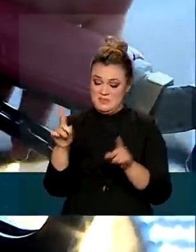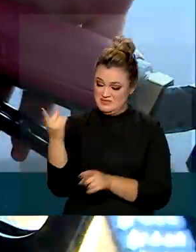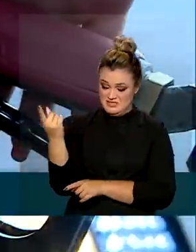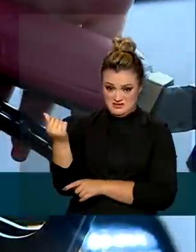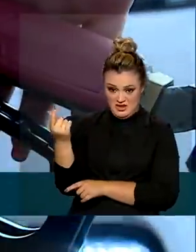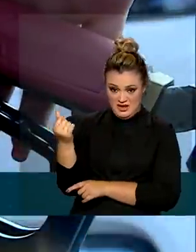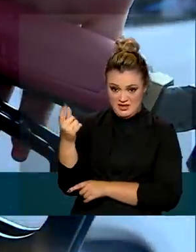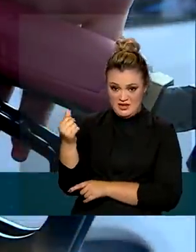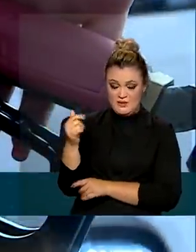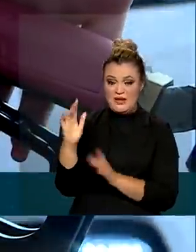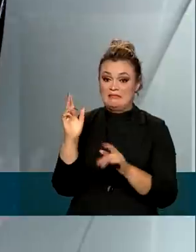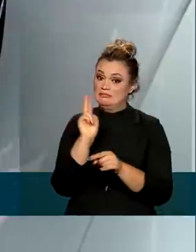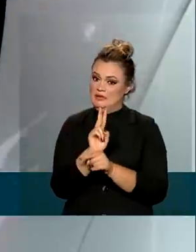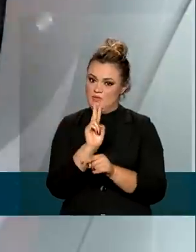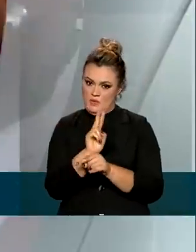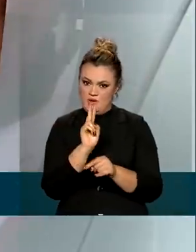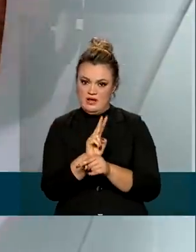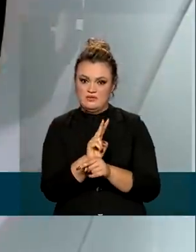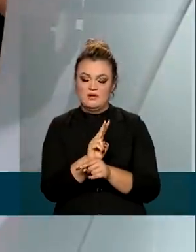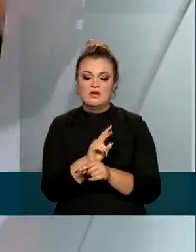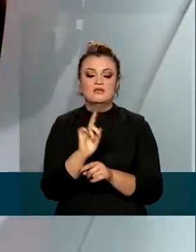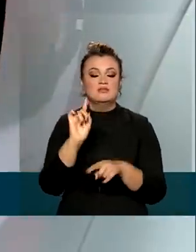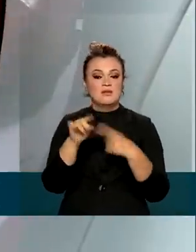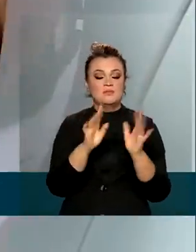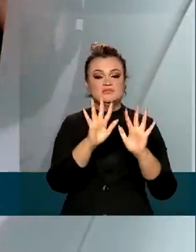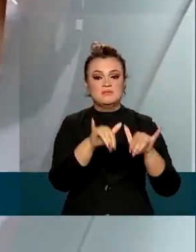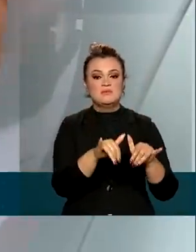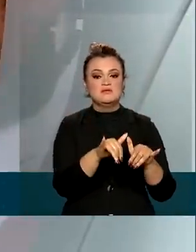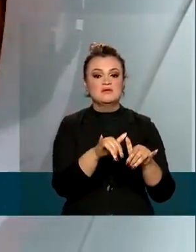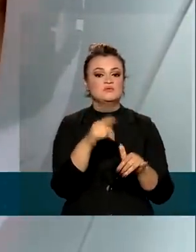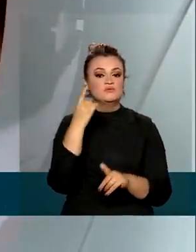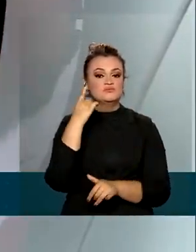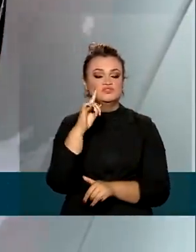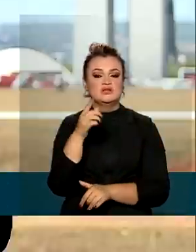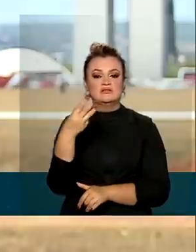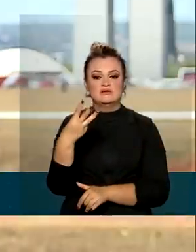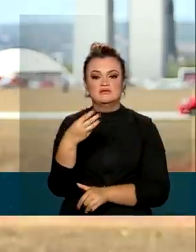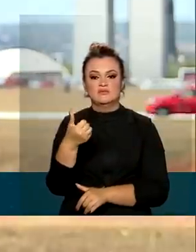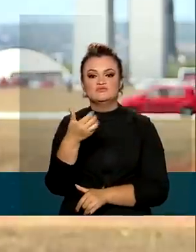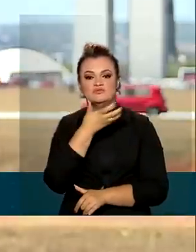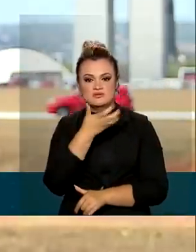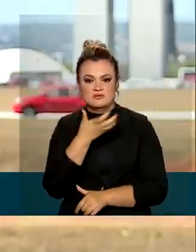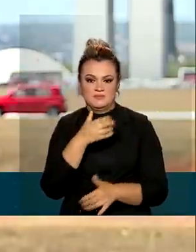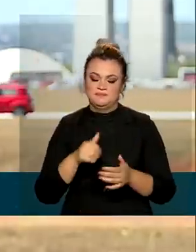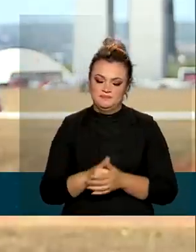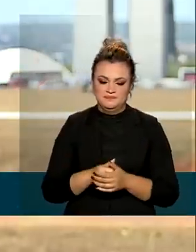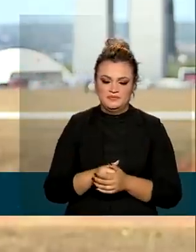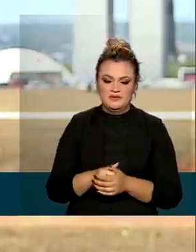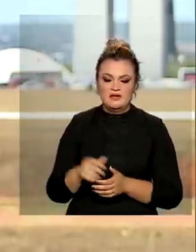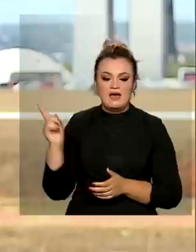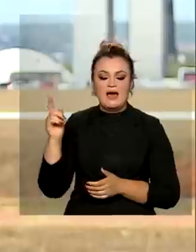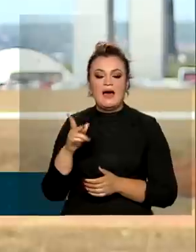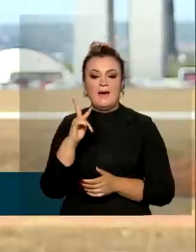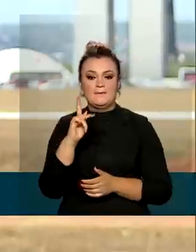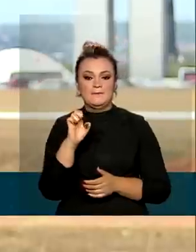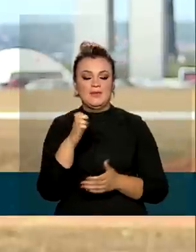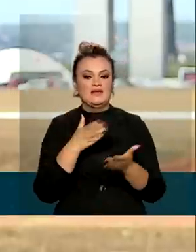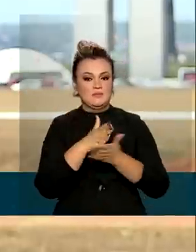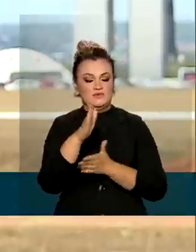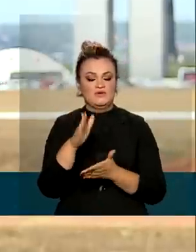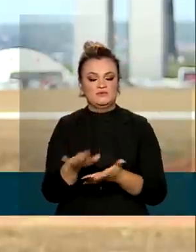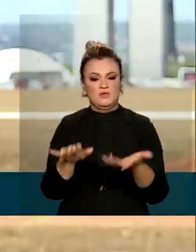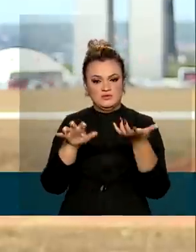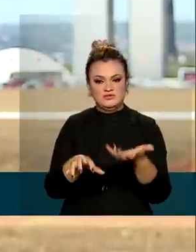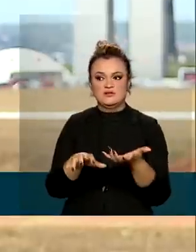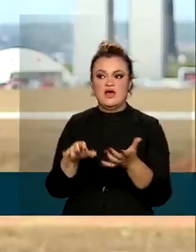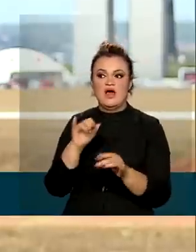despesa é temporária, perde a validade no último dia do ano. A PEC aprovada pelo Congresso Nacional cria um estado de